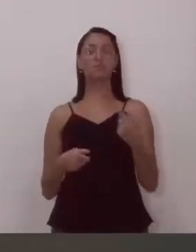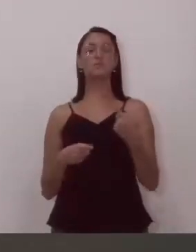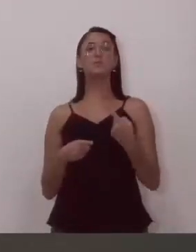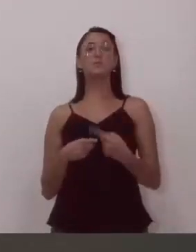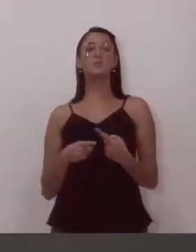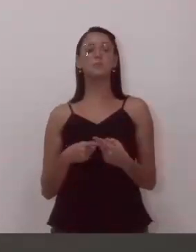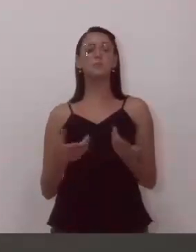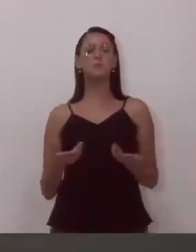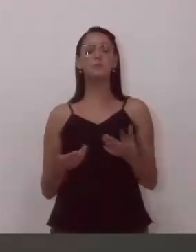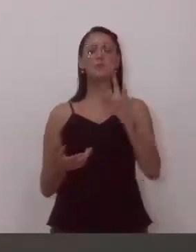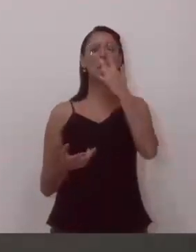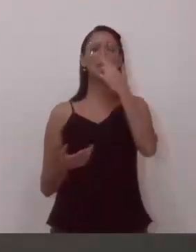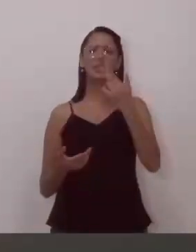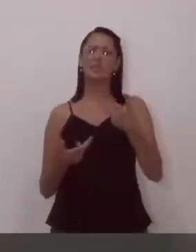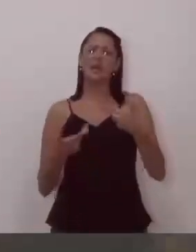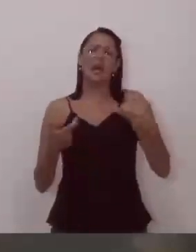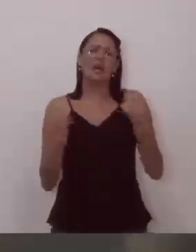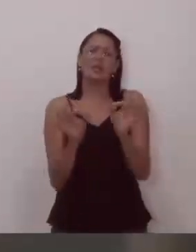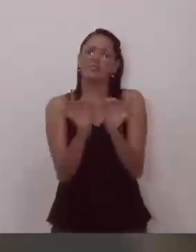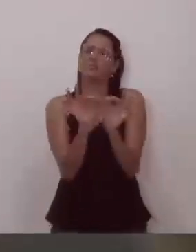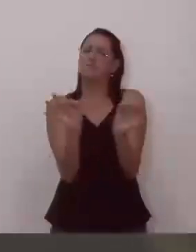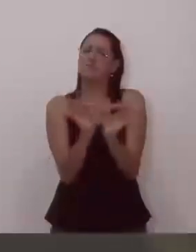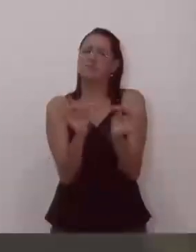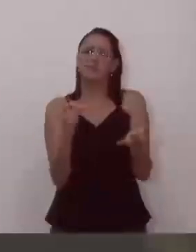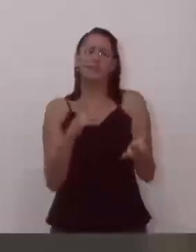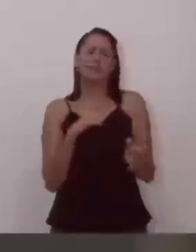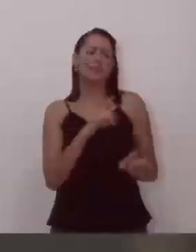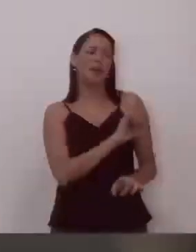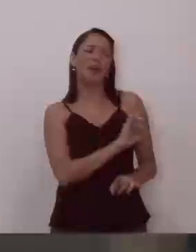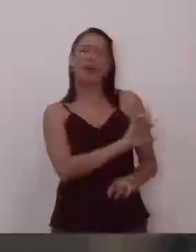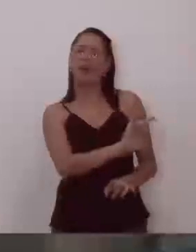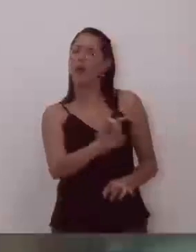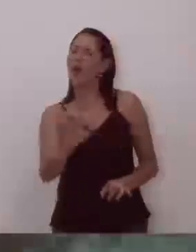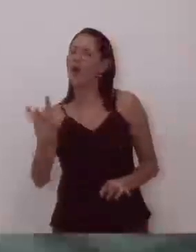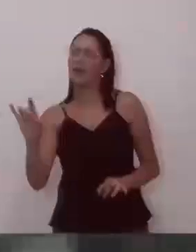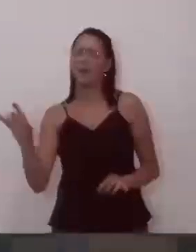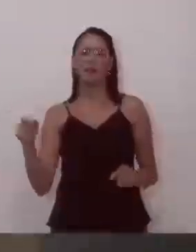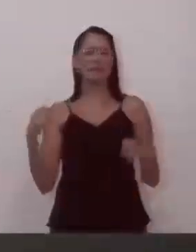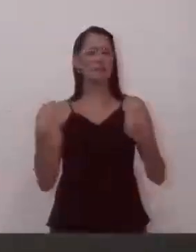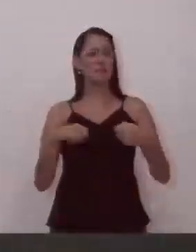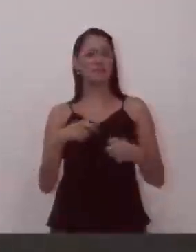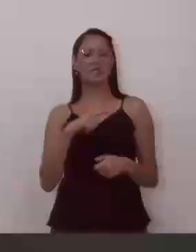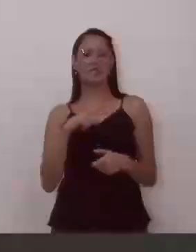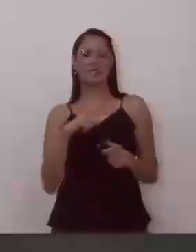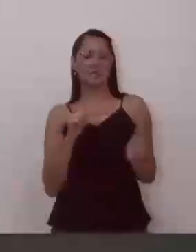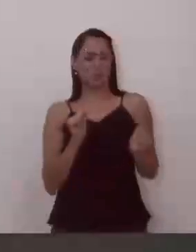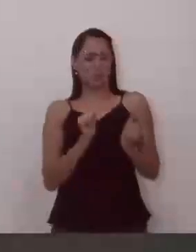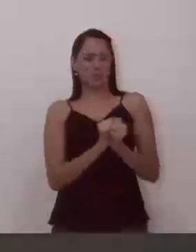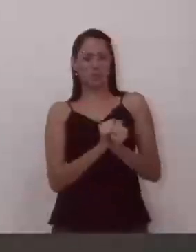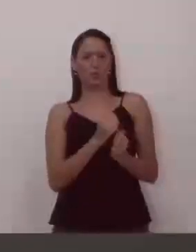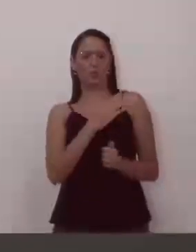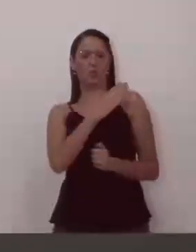Porque parece pouco, né? Cada auxiliar de creche tem que ter, sob o seu